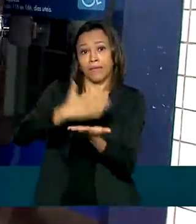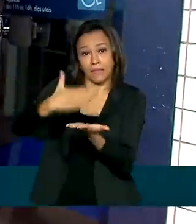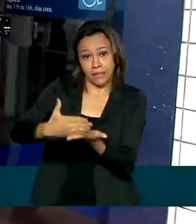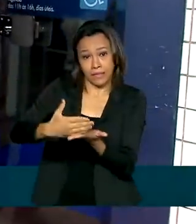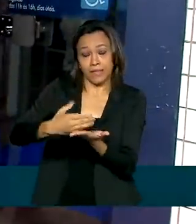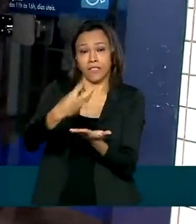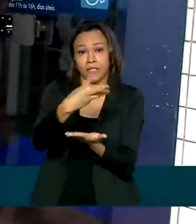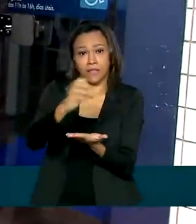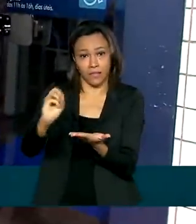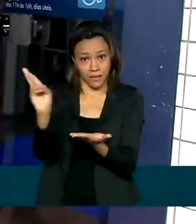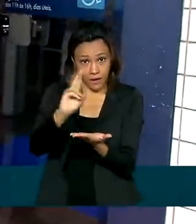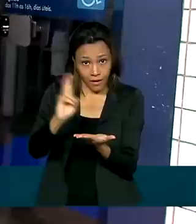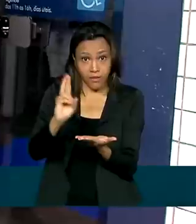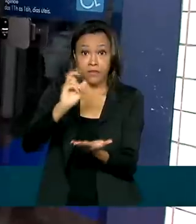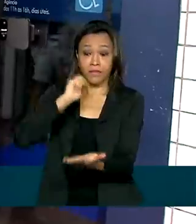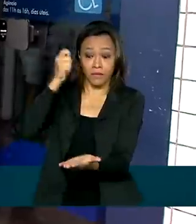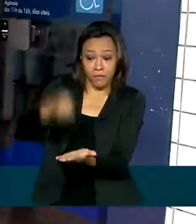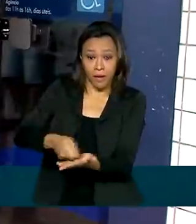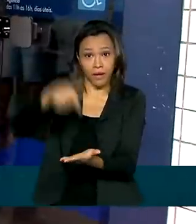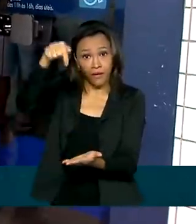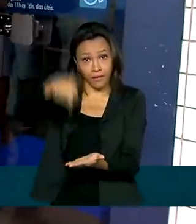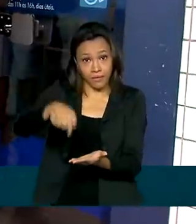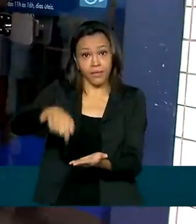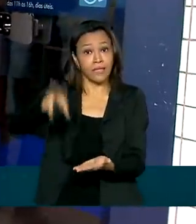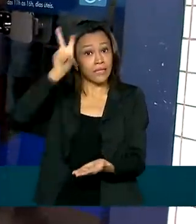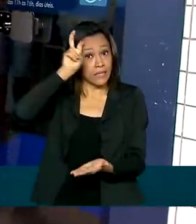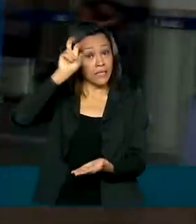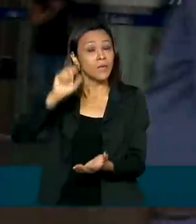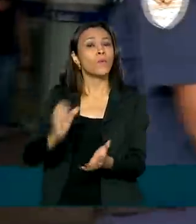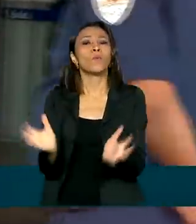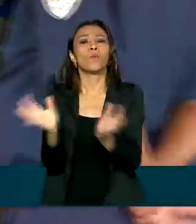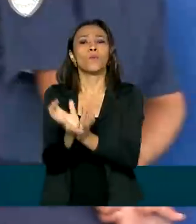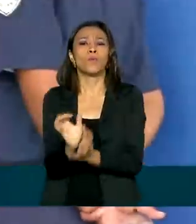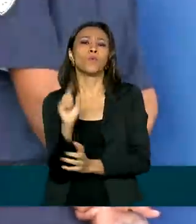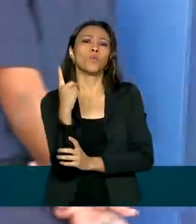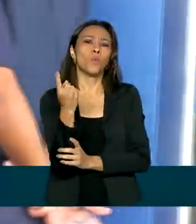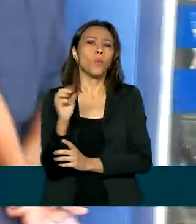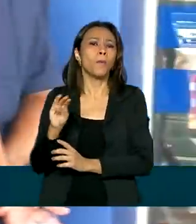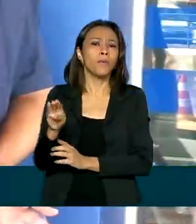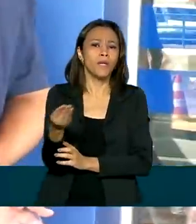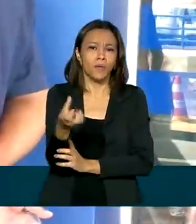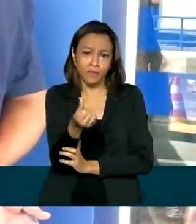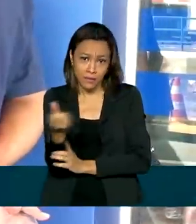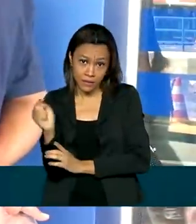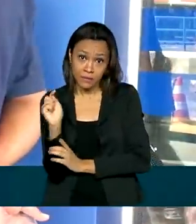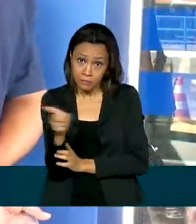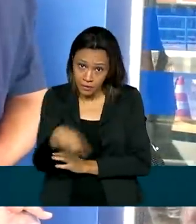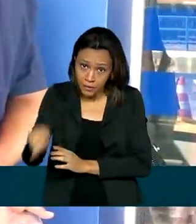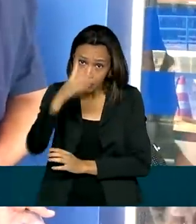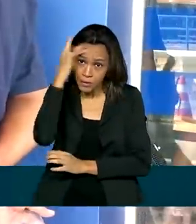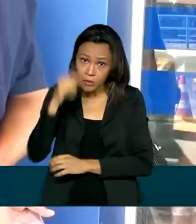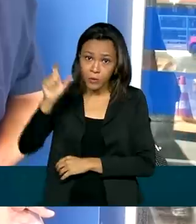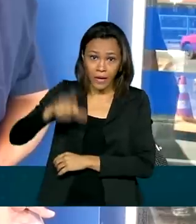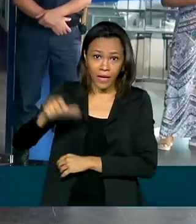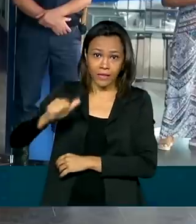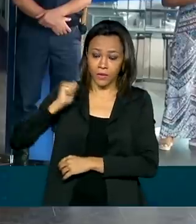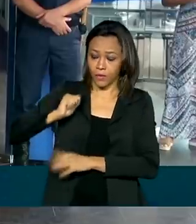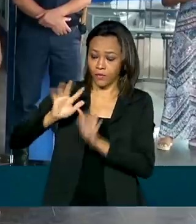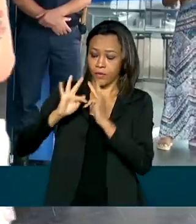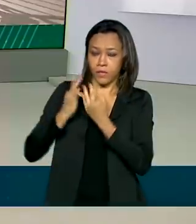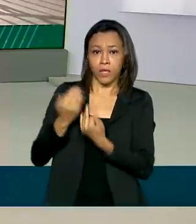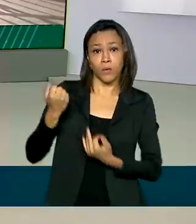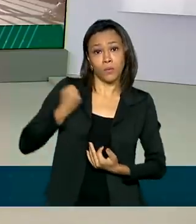auxílio extensão será paga nesta quinta para 1,6 milhão de beneficiários do Bolsa Família com o NIS Final